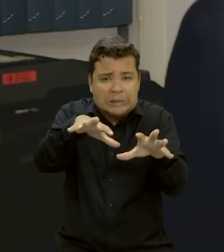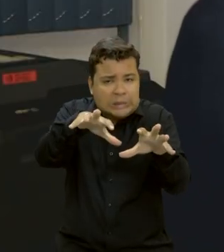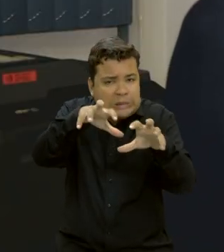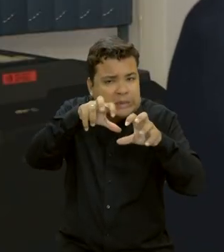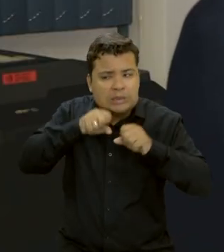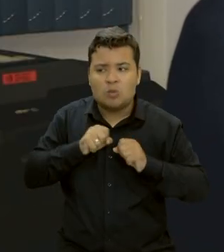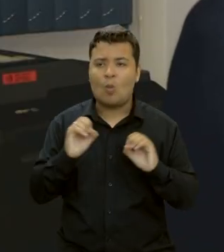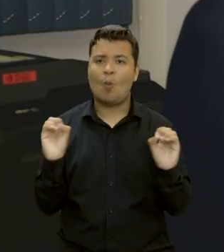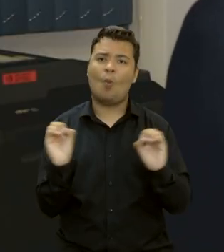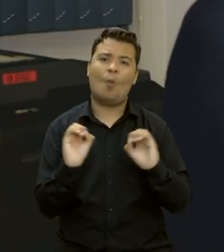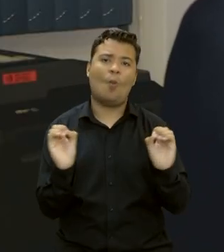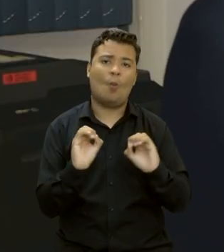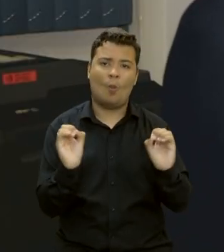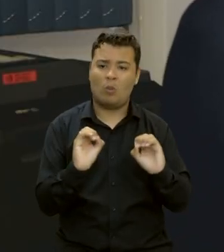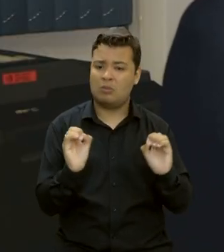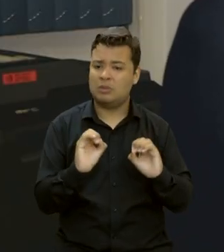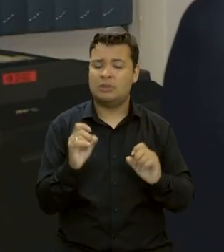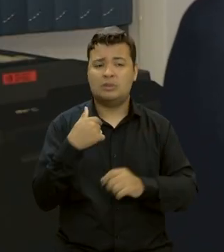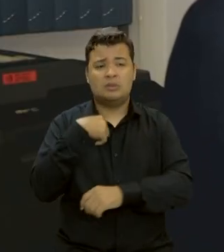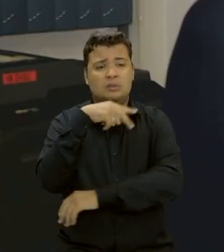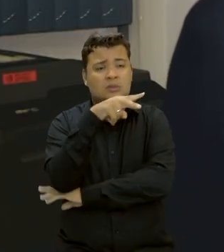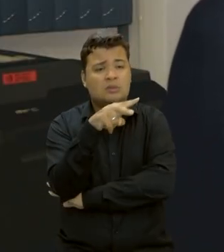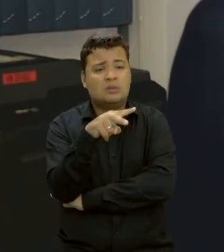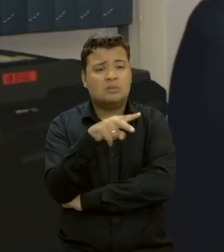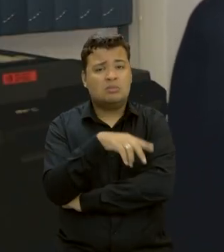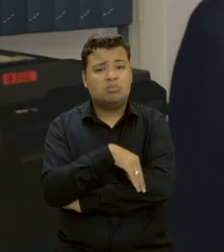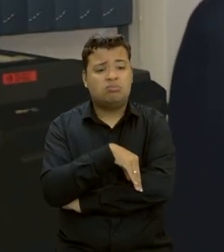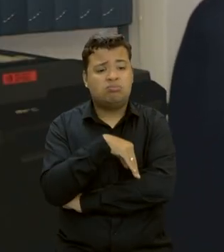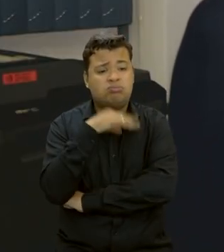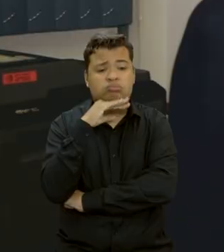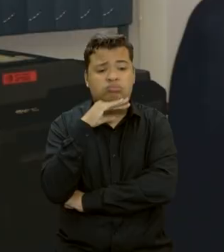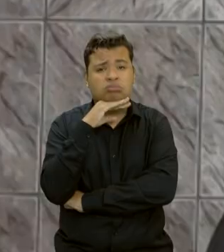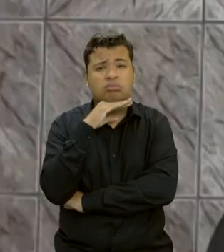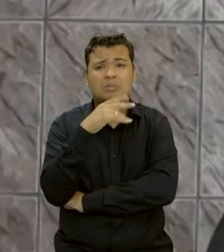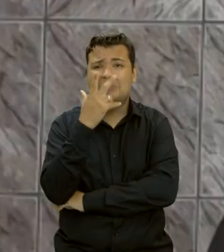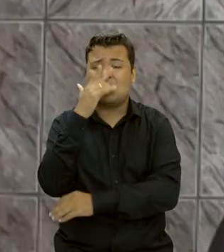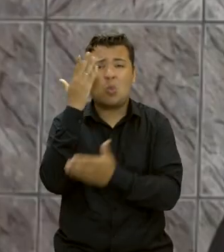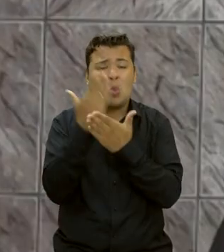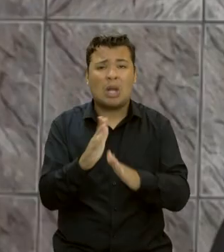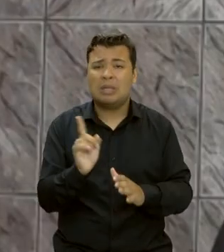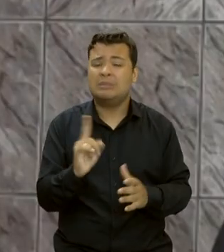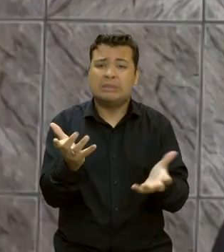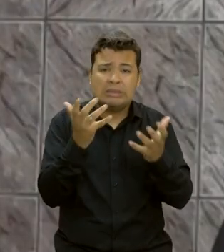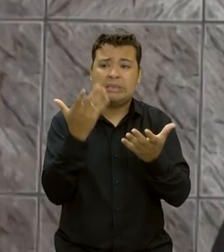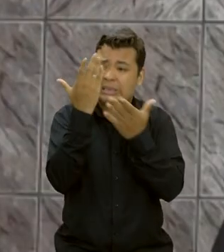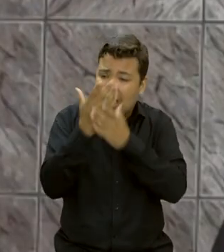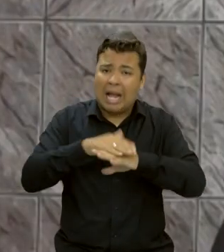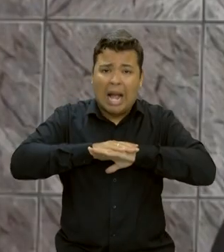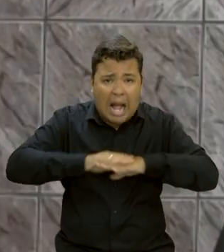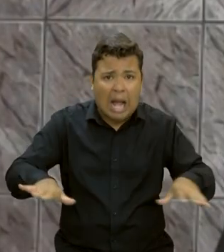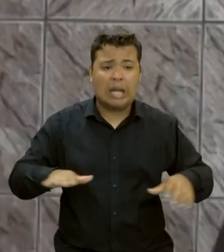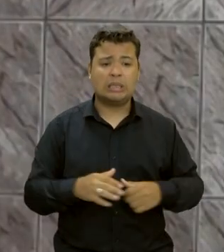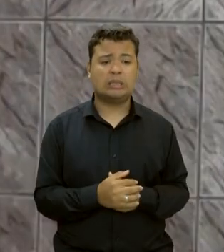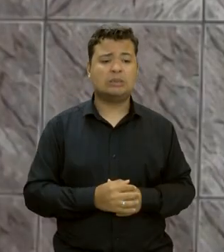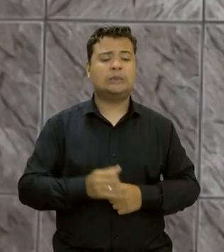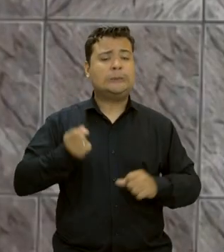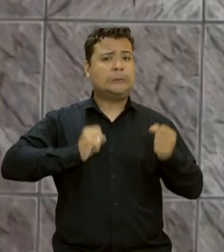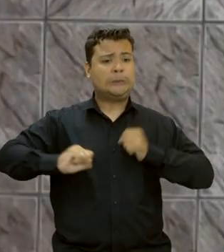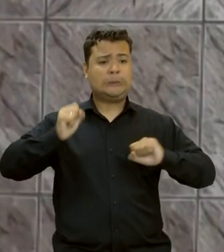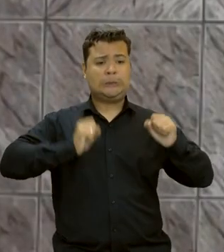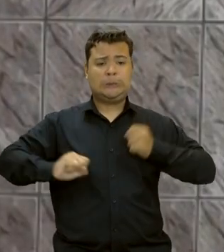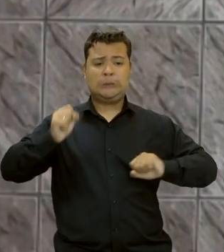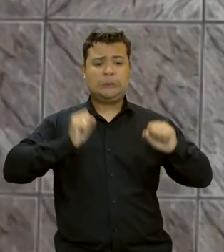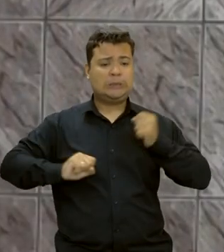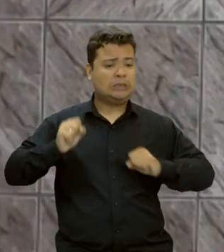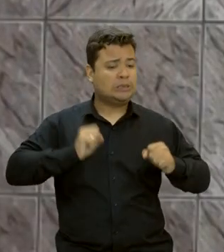fica ali, fica ali e acaba ficando adiante, a gente fica doido para acabar e a gente fica ansioso de frente pela tela. Não tem como a gente ter